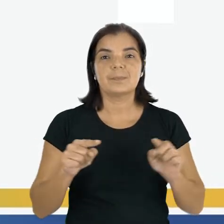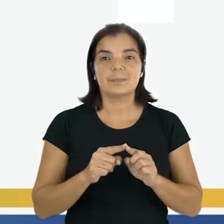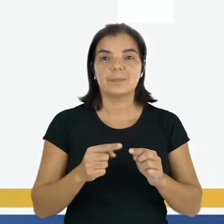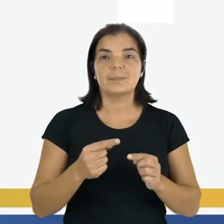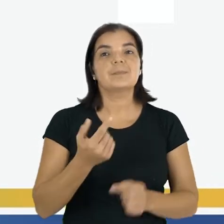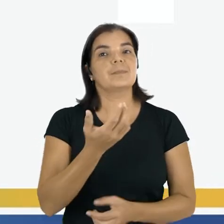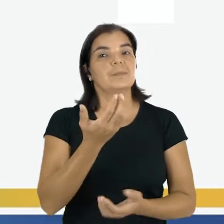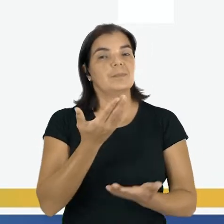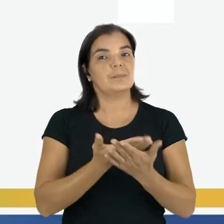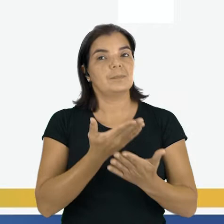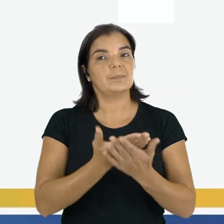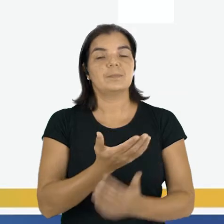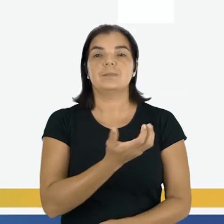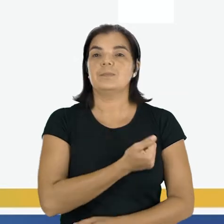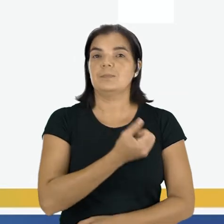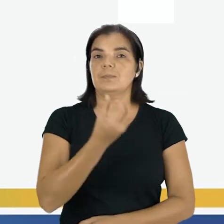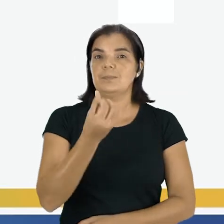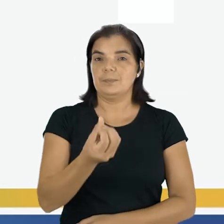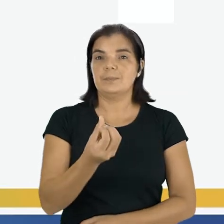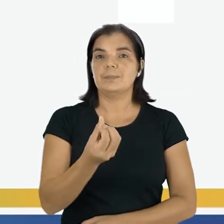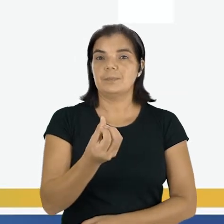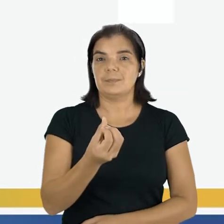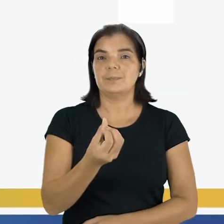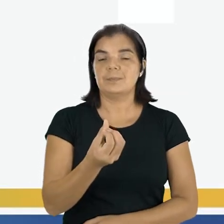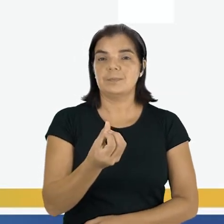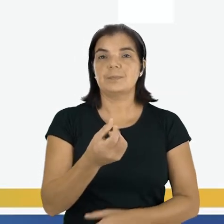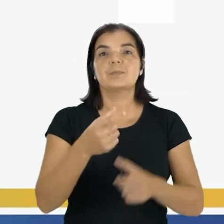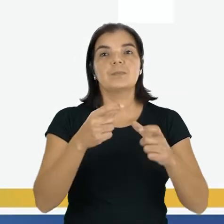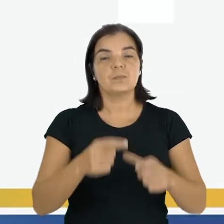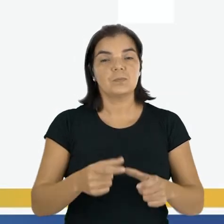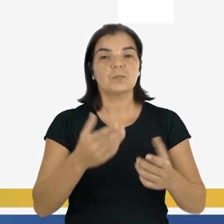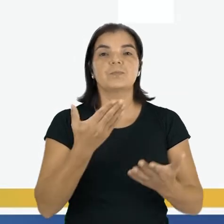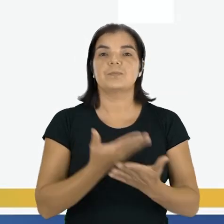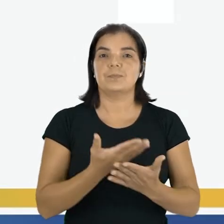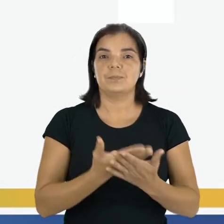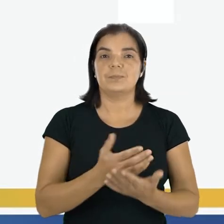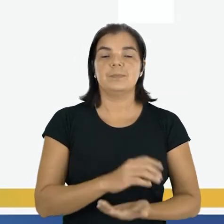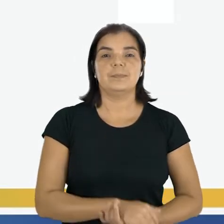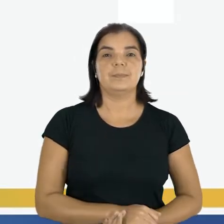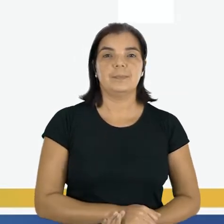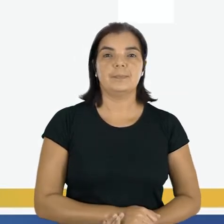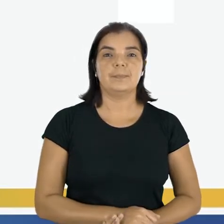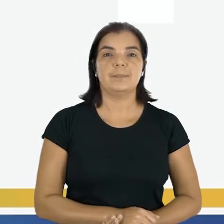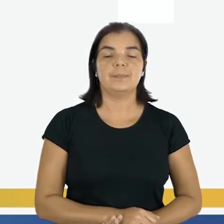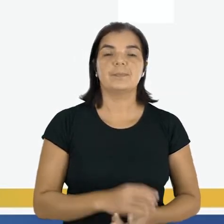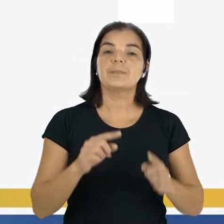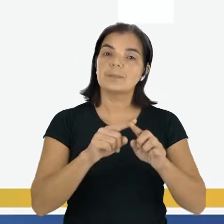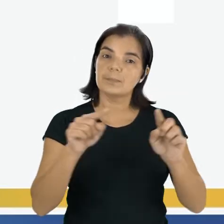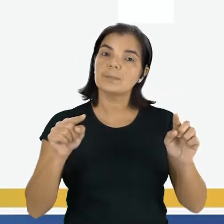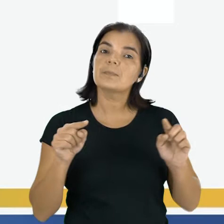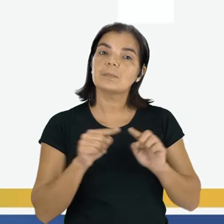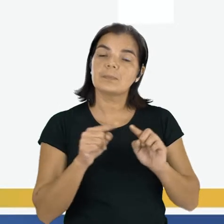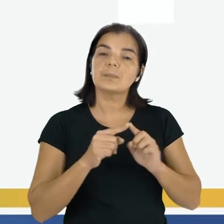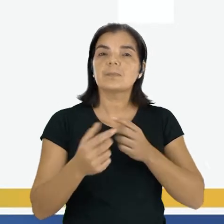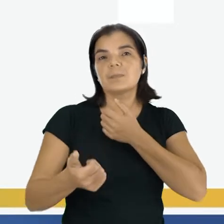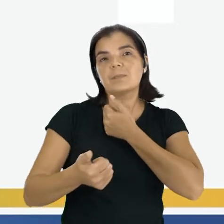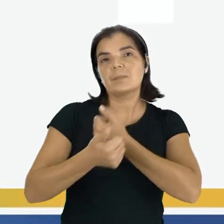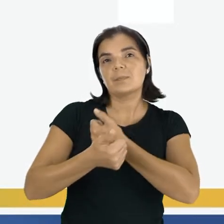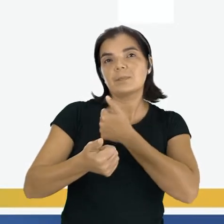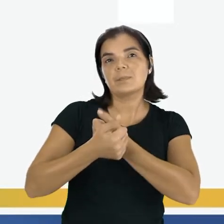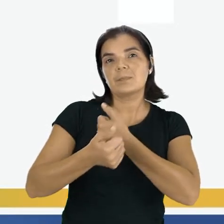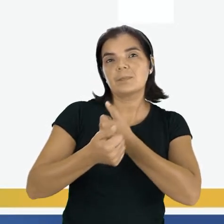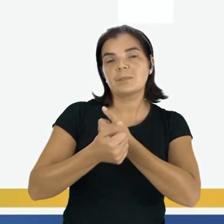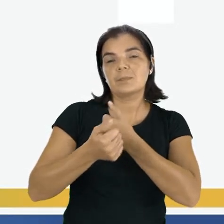número 6. A sala número 6 é a sala onde o Felipe estuda. A sala do Felipe fica bem